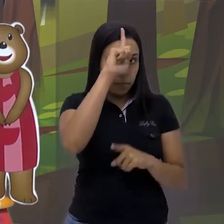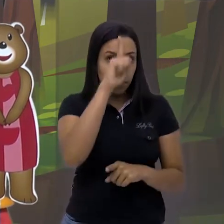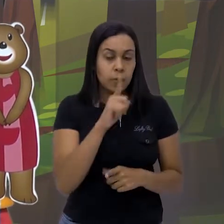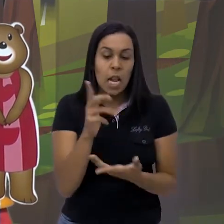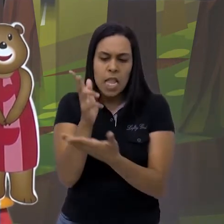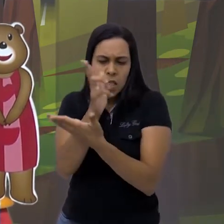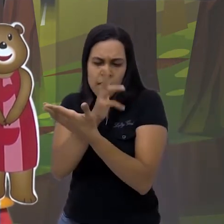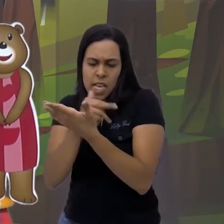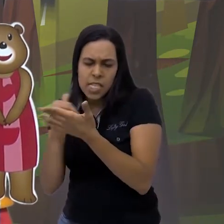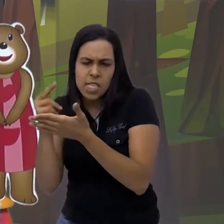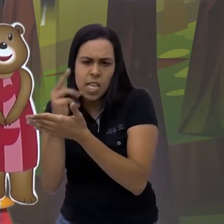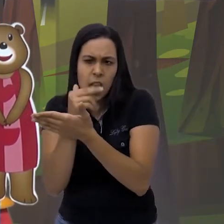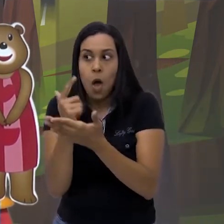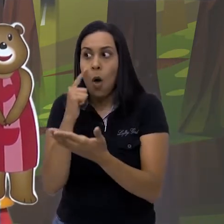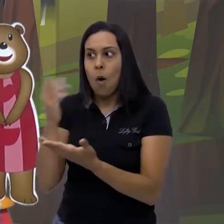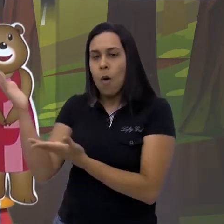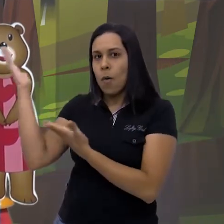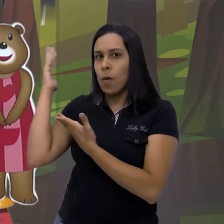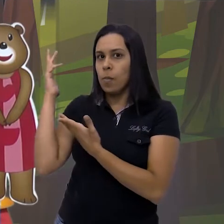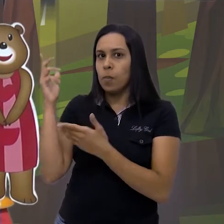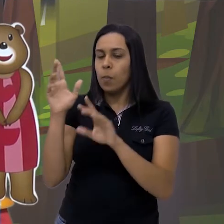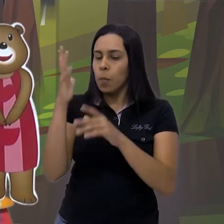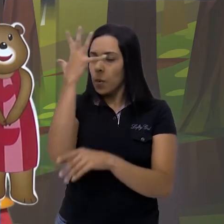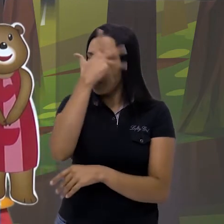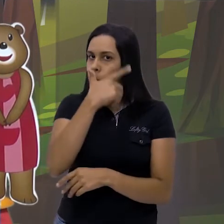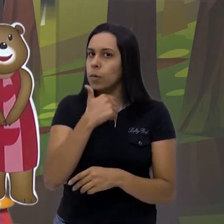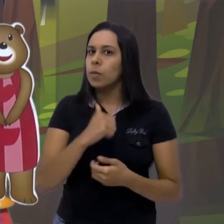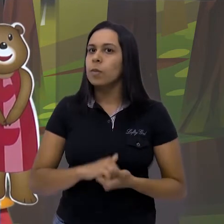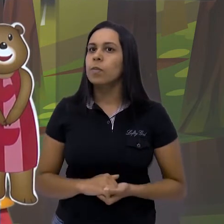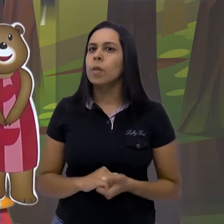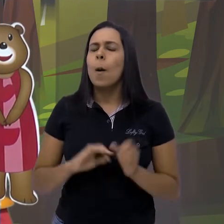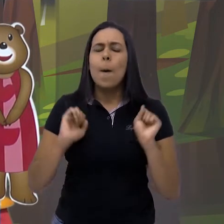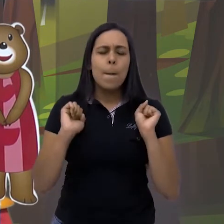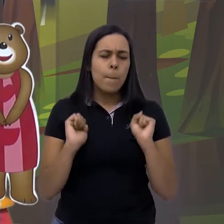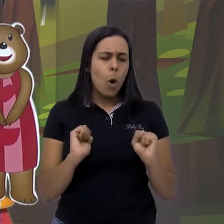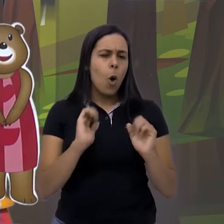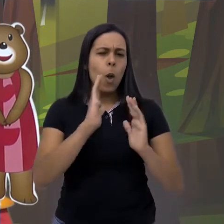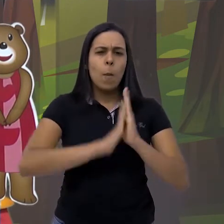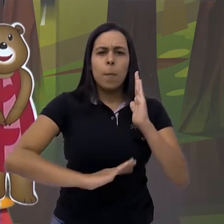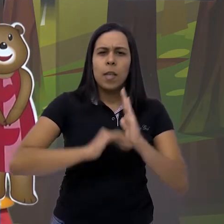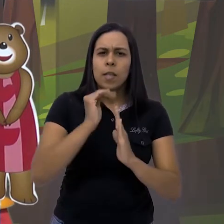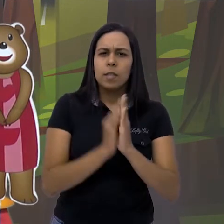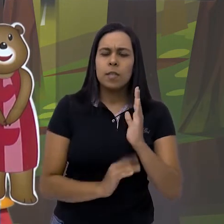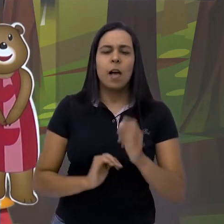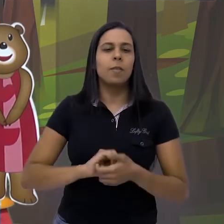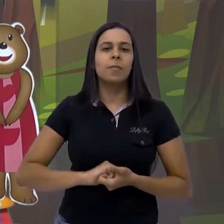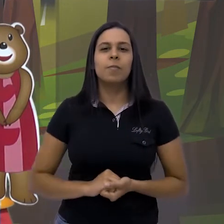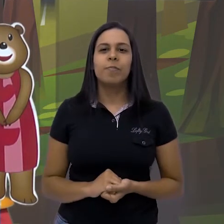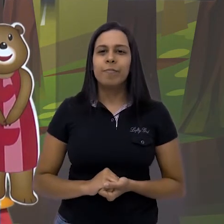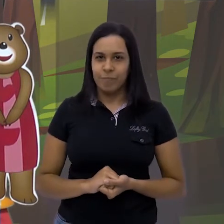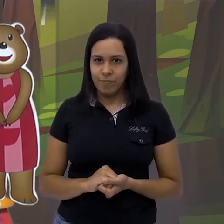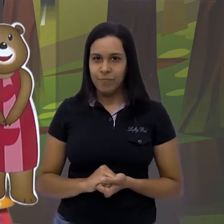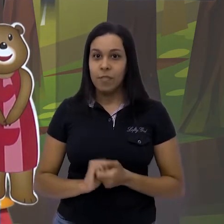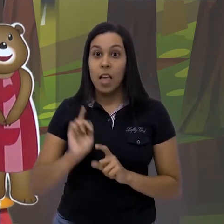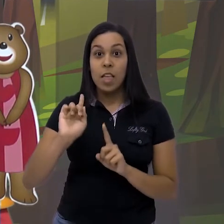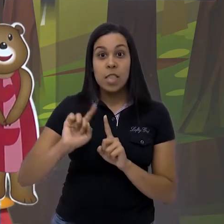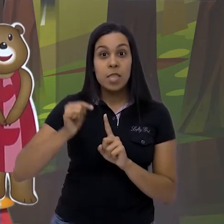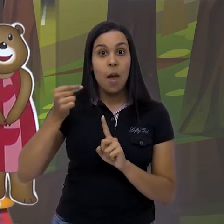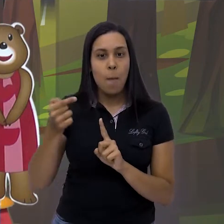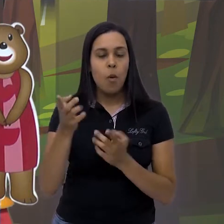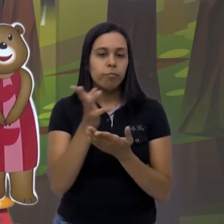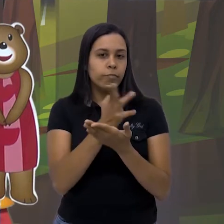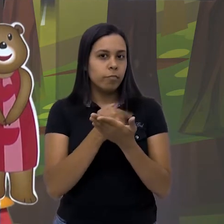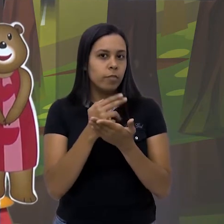esses personagens aí no seu caderno. Bem bonito. Pode colorir e capricha, tá bom? Depois que vocês